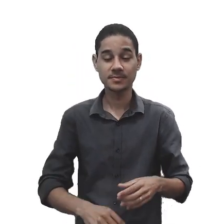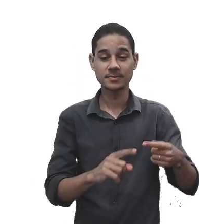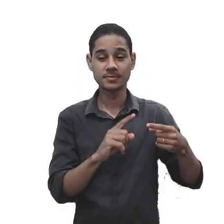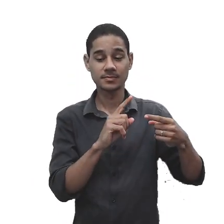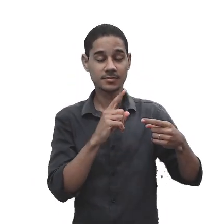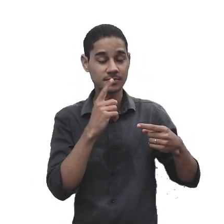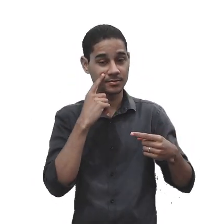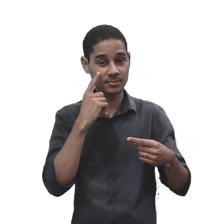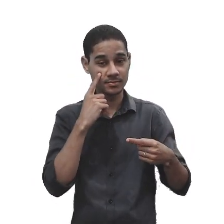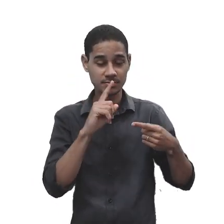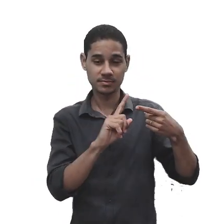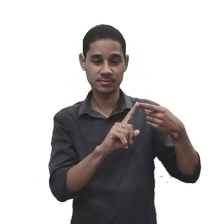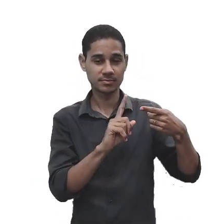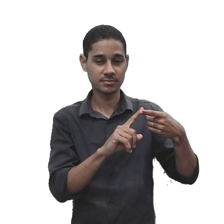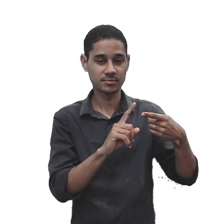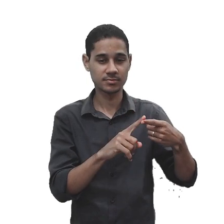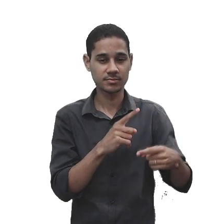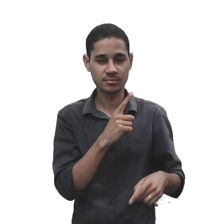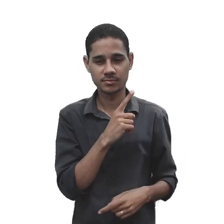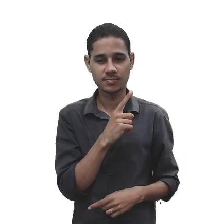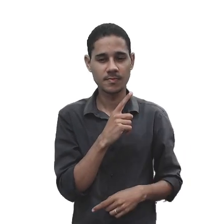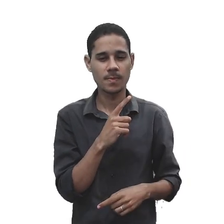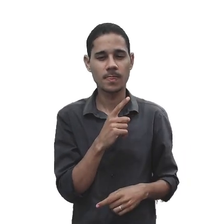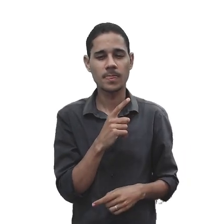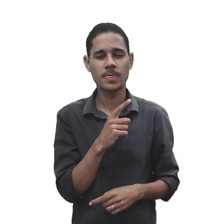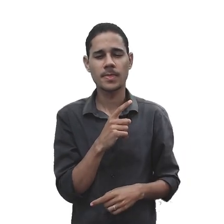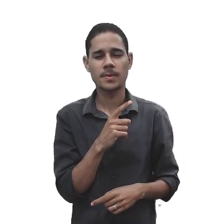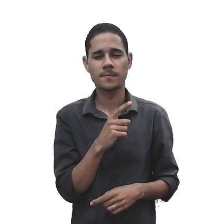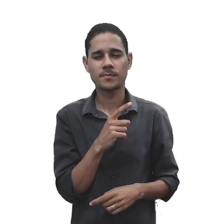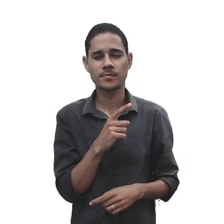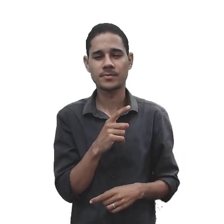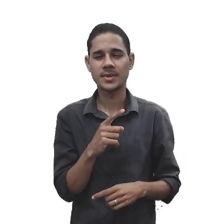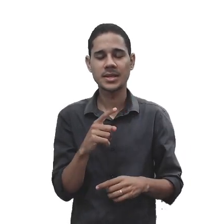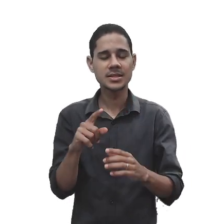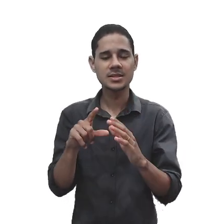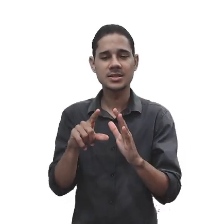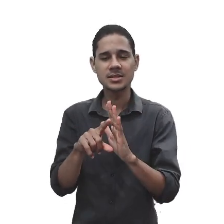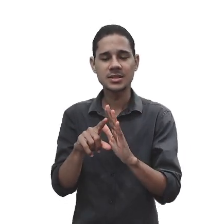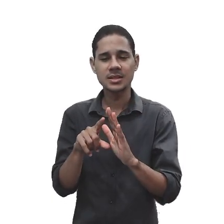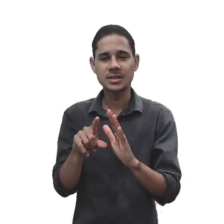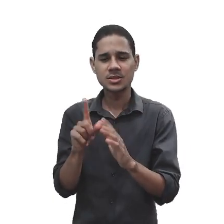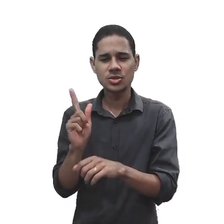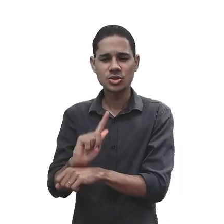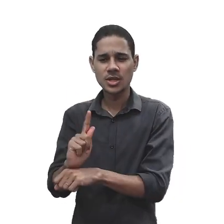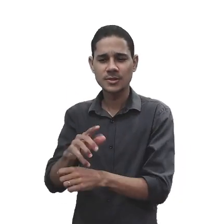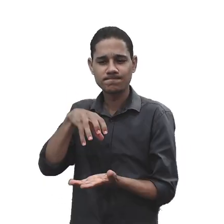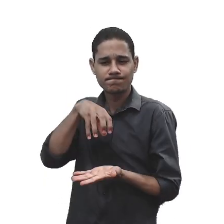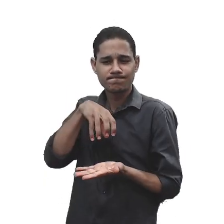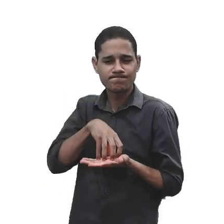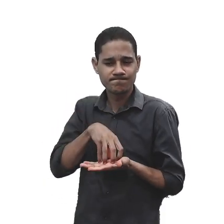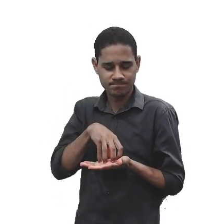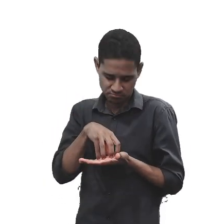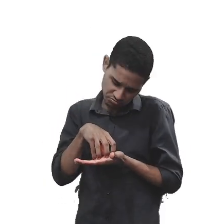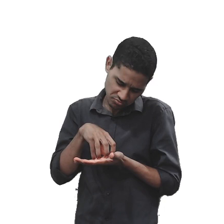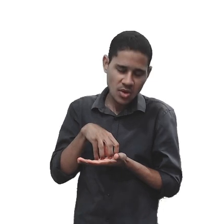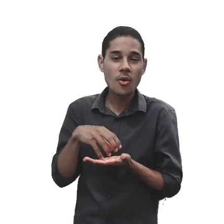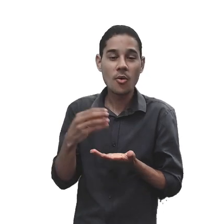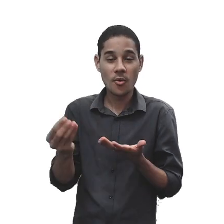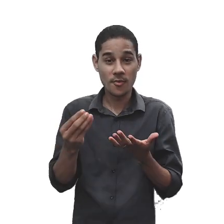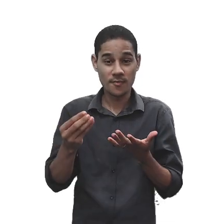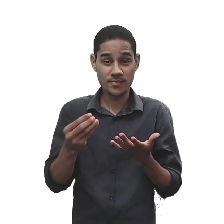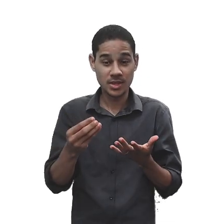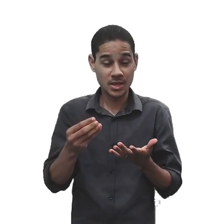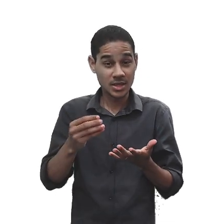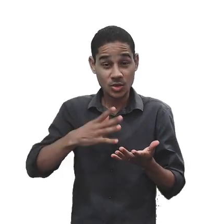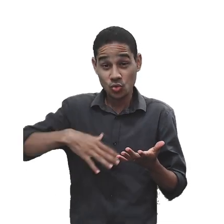Dentre o eu comecei, como está aí na tela, podemos ver gestão centralizada, que é aquele onde toda